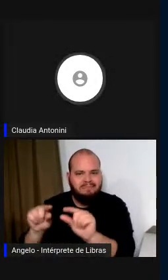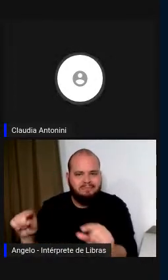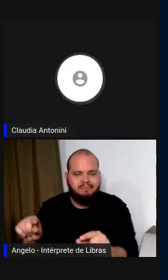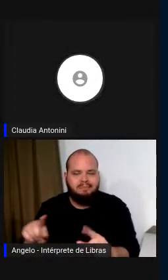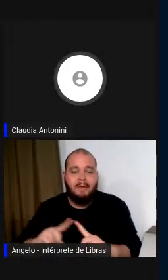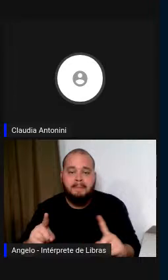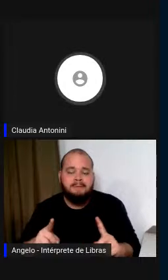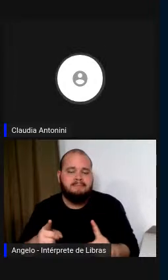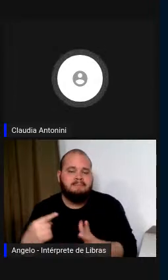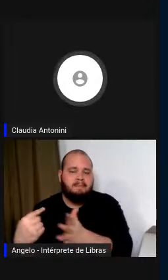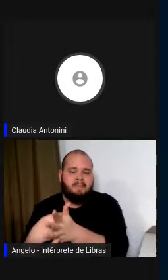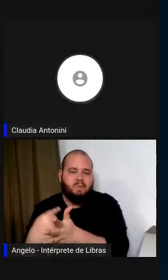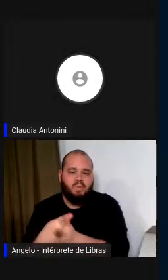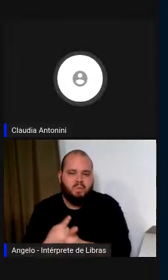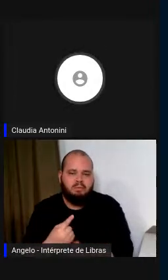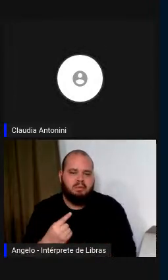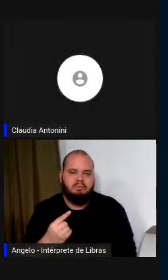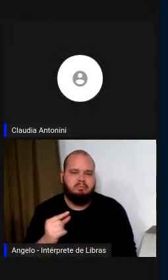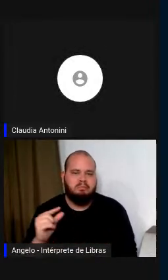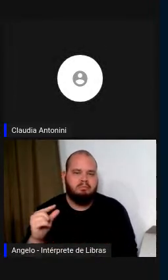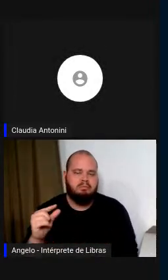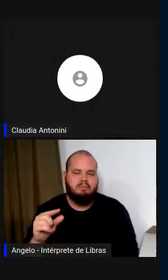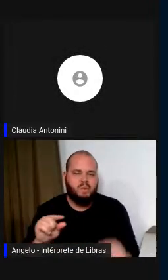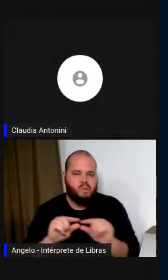ainda dados precisos.